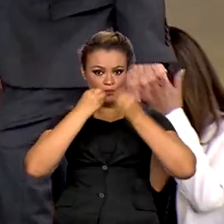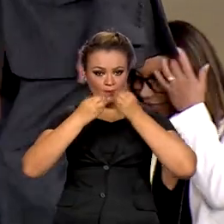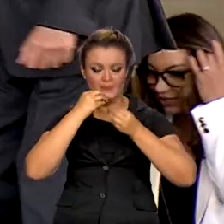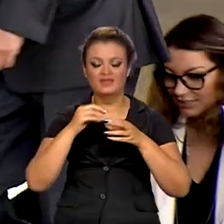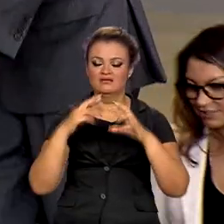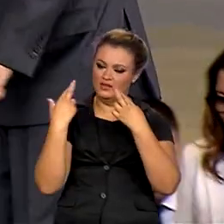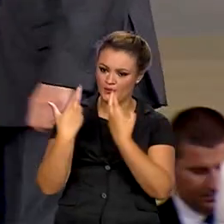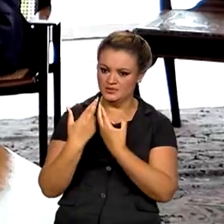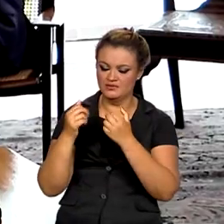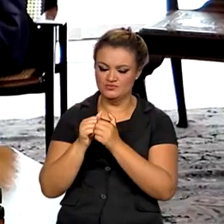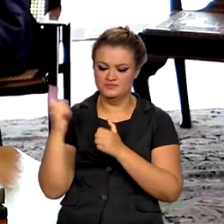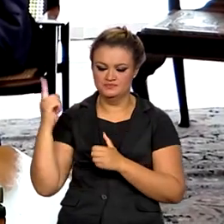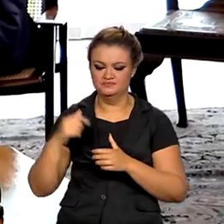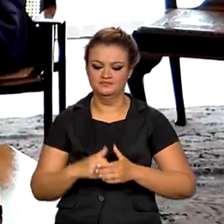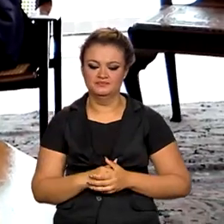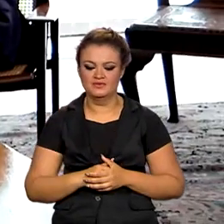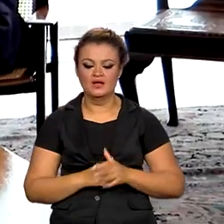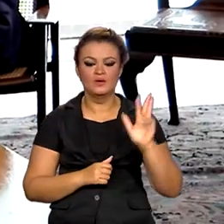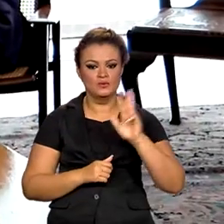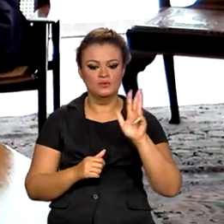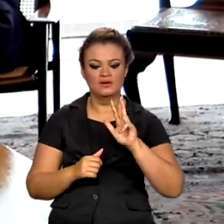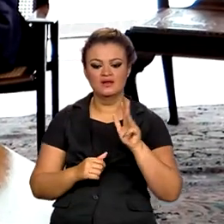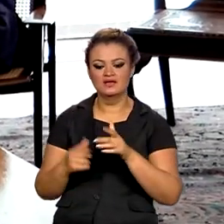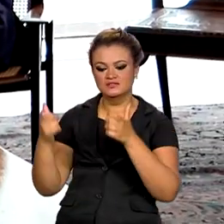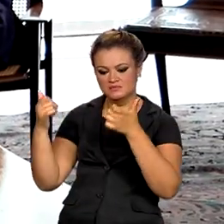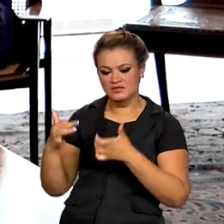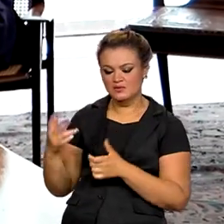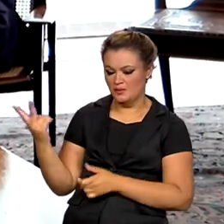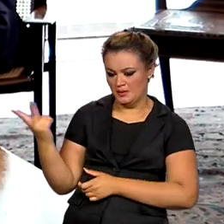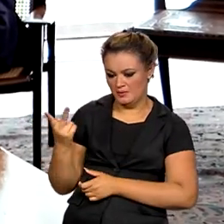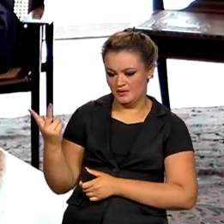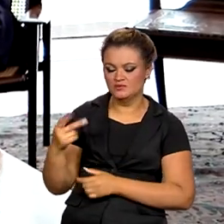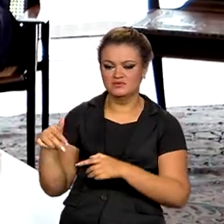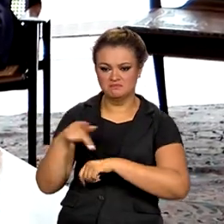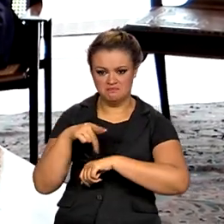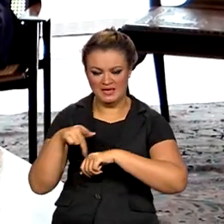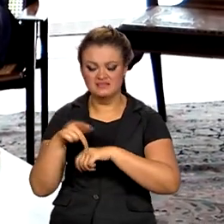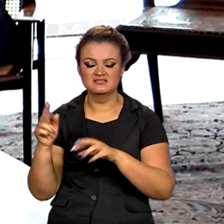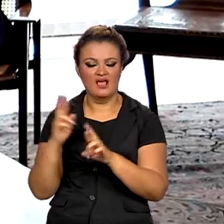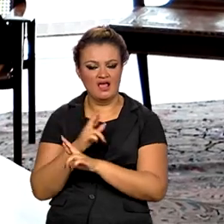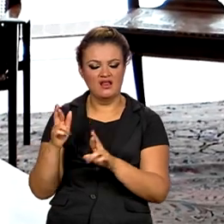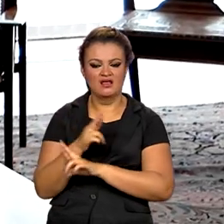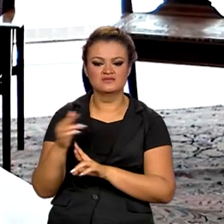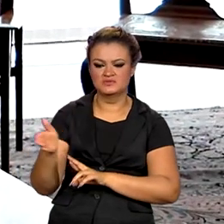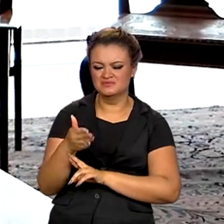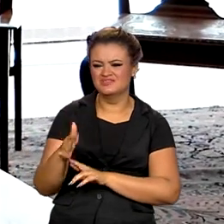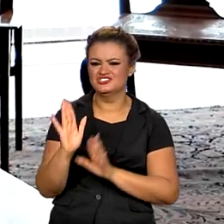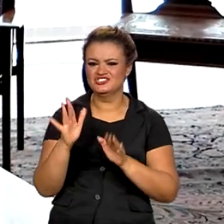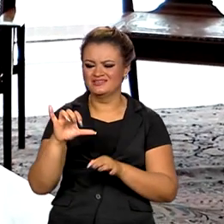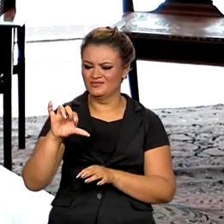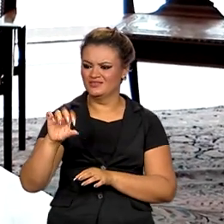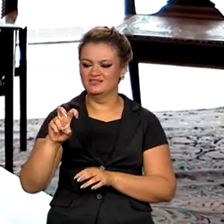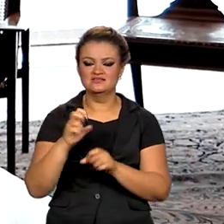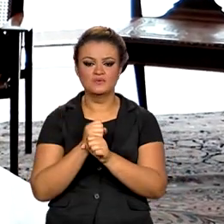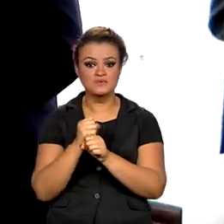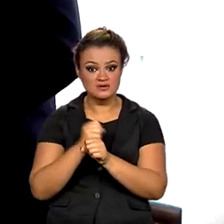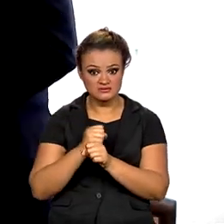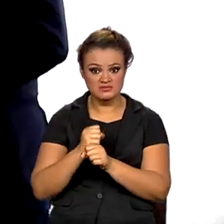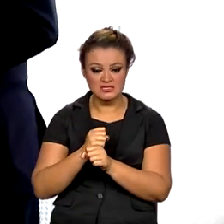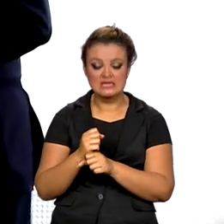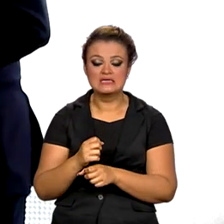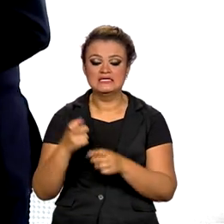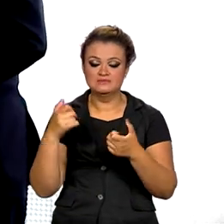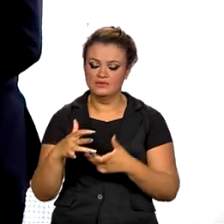e uma reunião bilateral. Lula lembrou que os dois países mantêm relações diplomáticas há 95 anos e